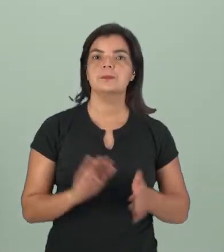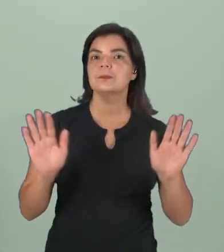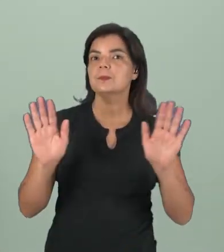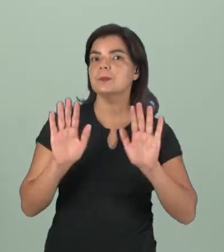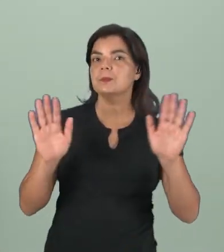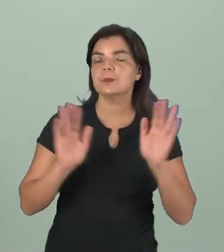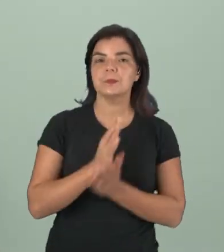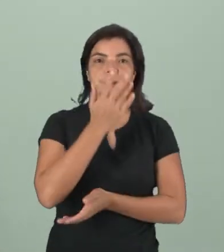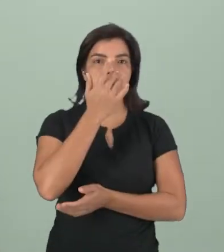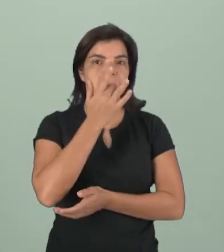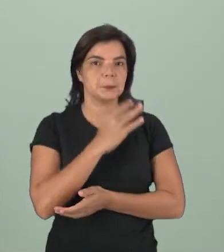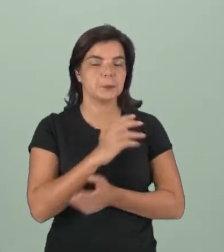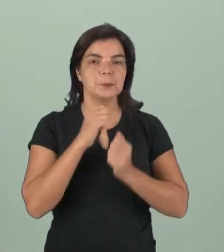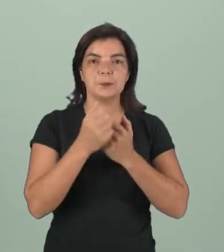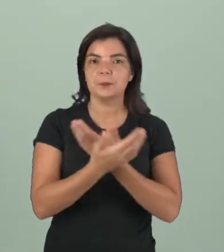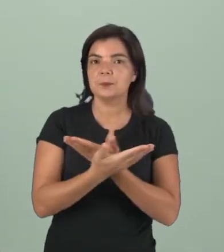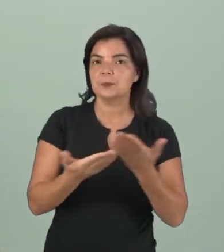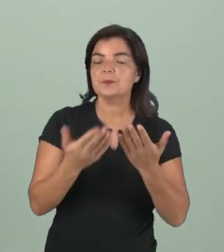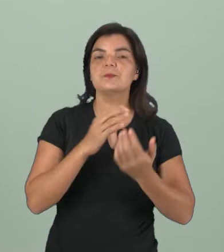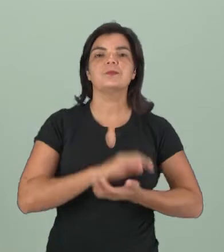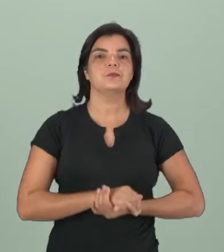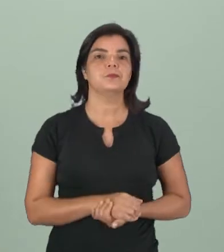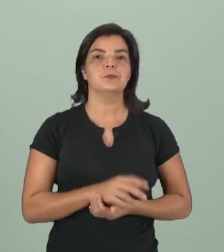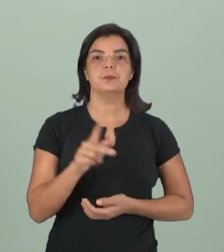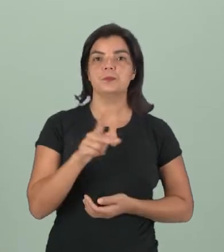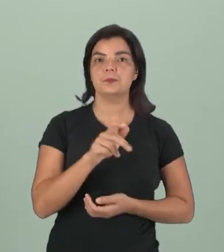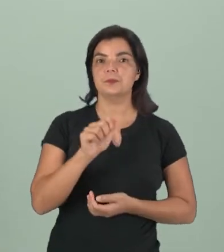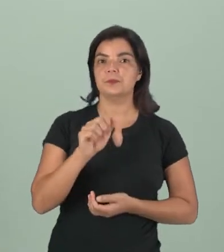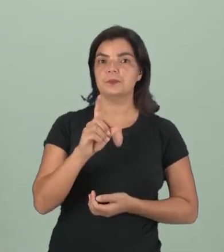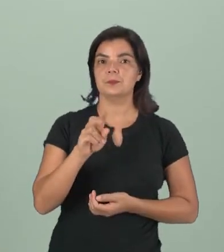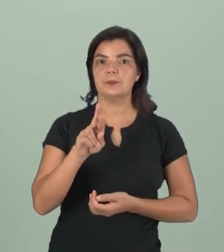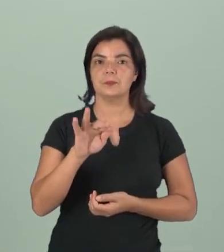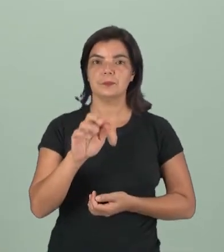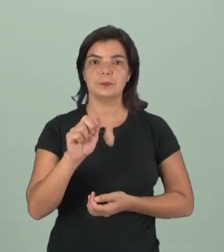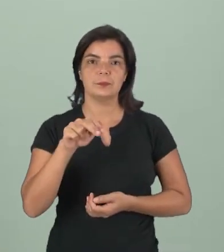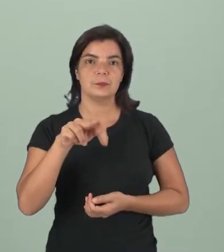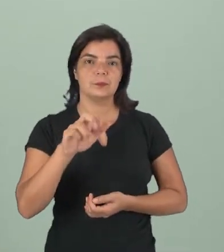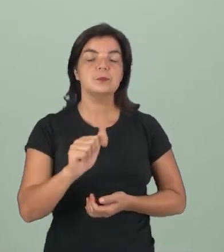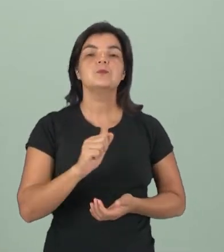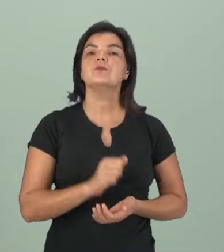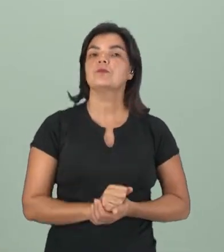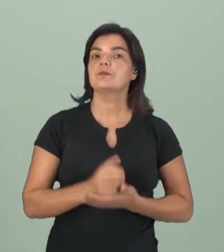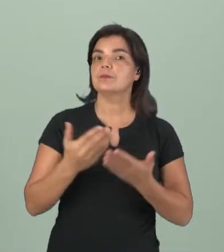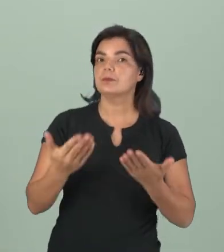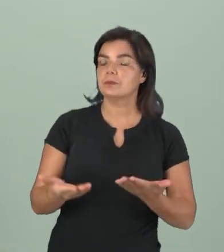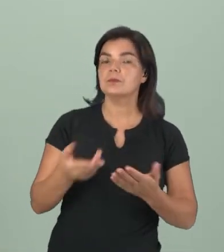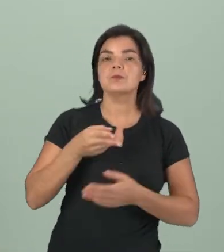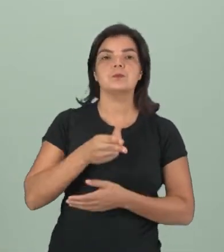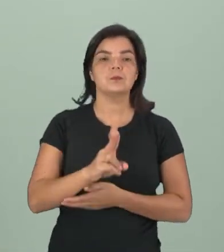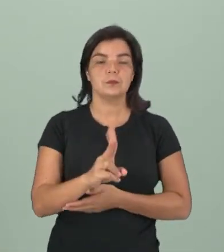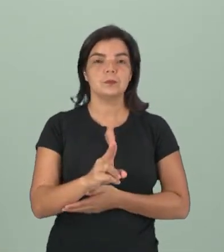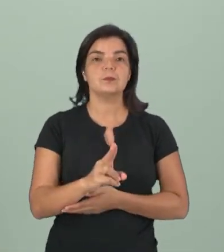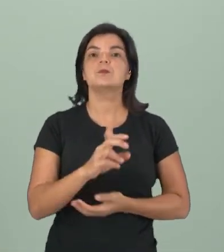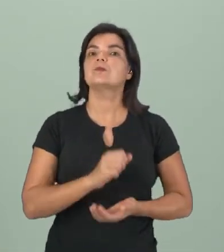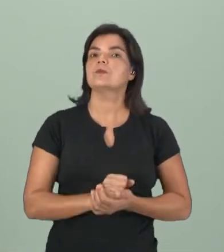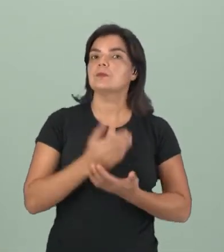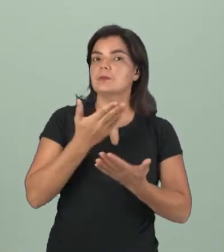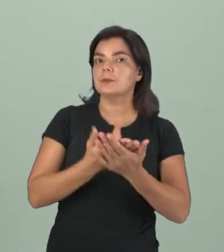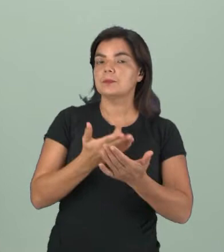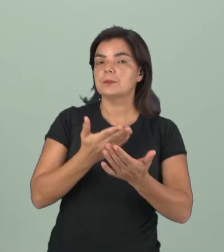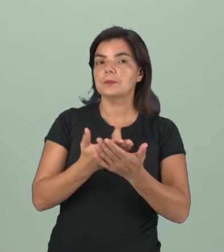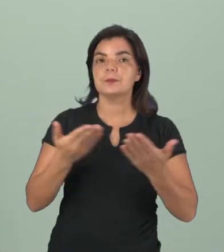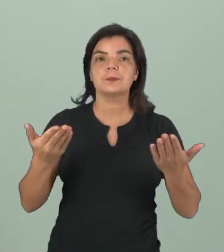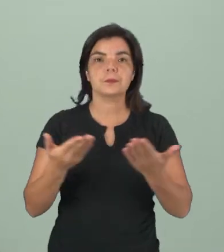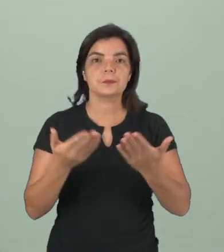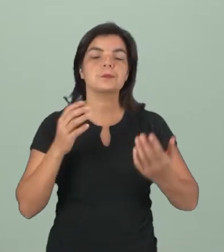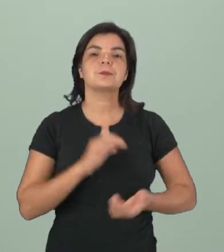Olá, crianças! Tudo bem com vocês? Sou a professora Adriana. Estou de volta para dar continuidade à nossa aula de